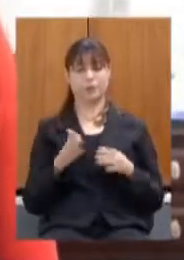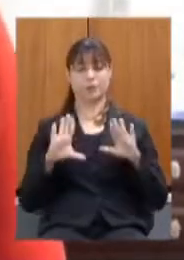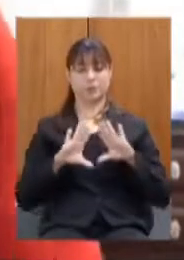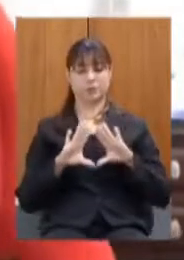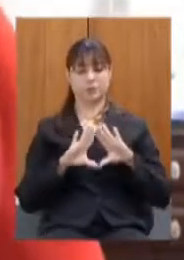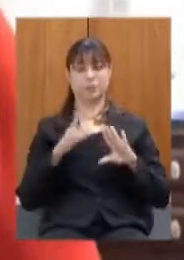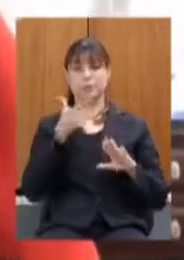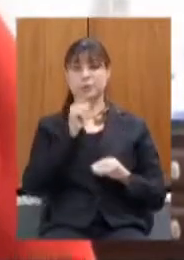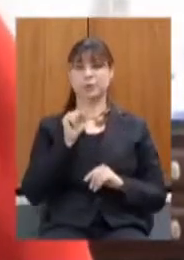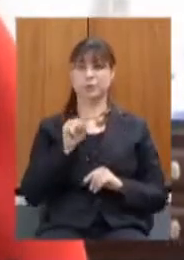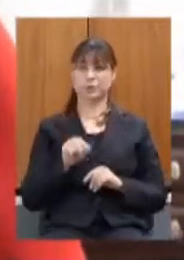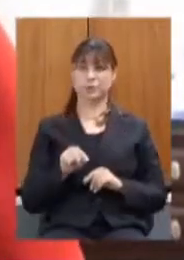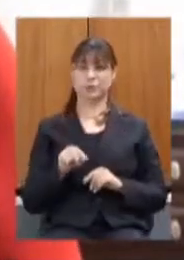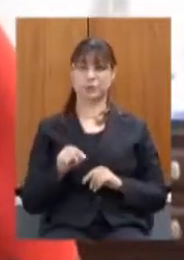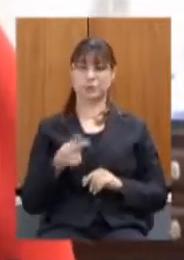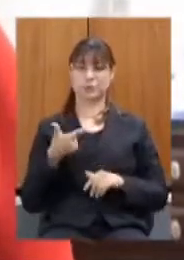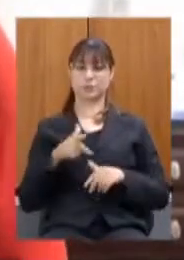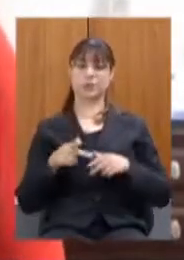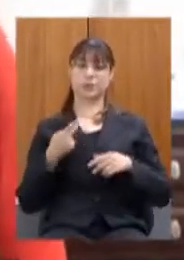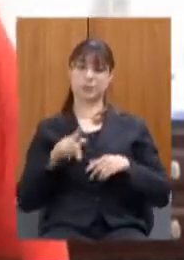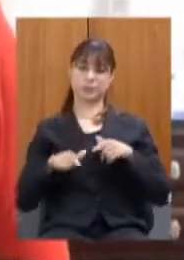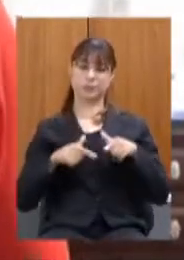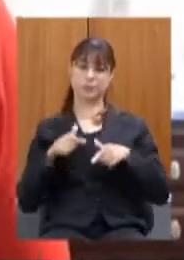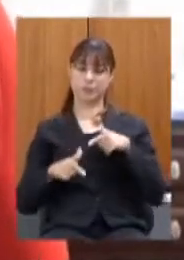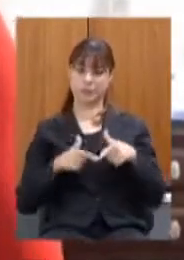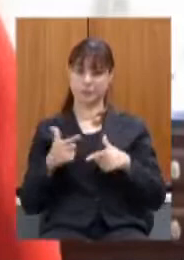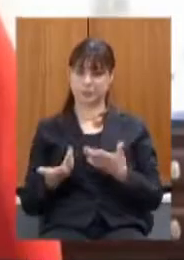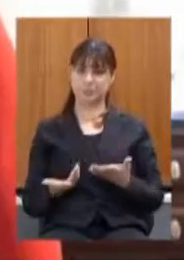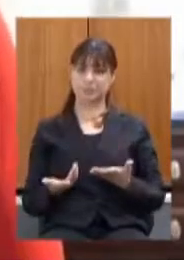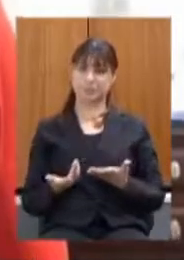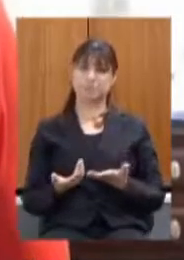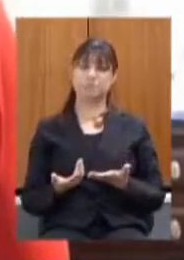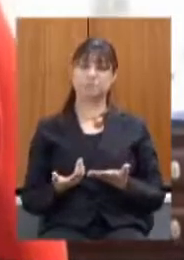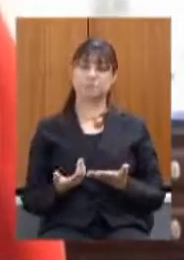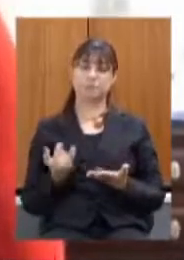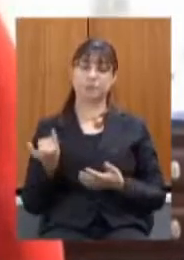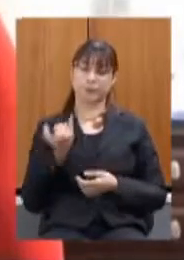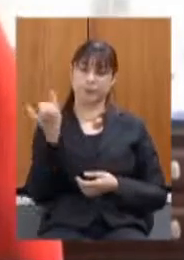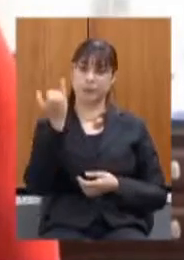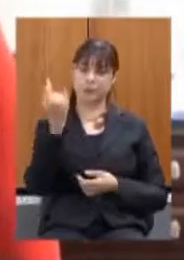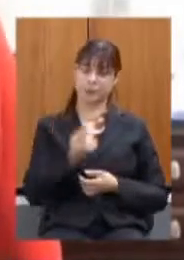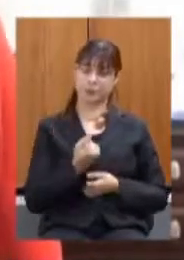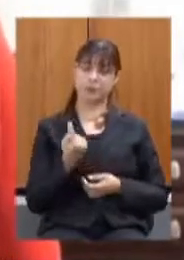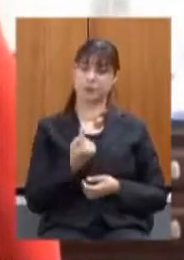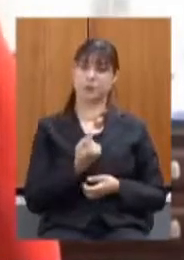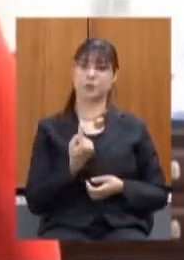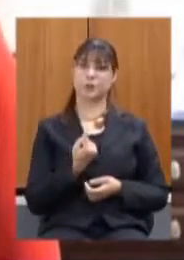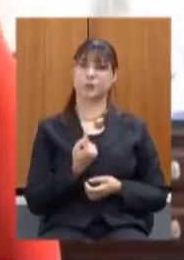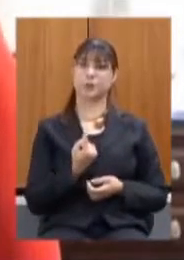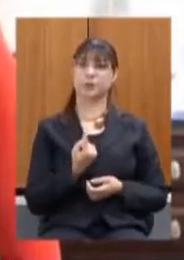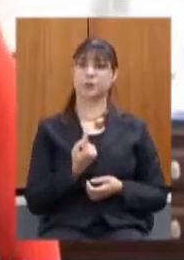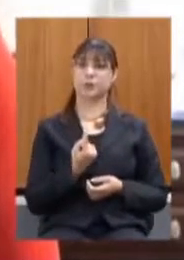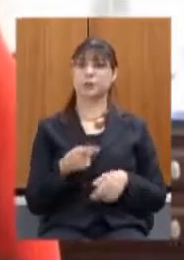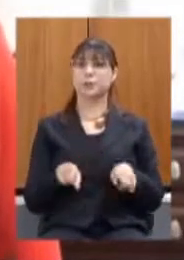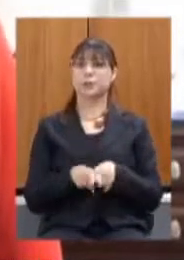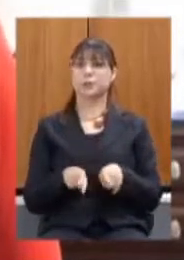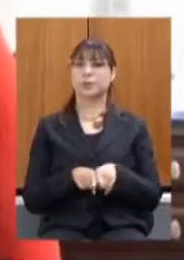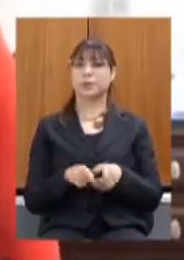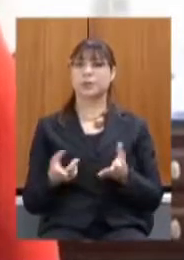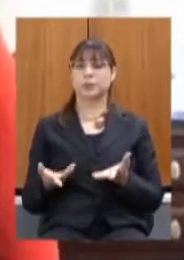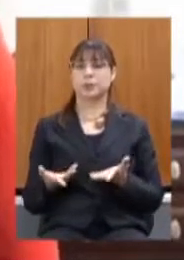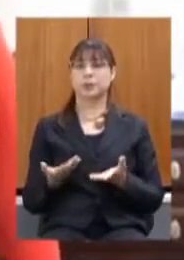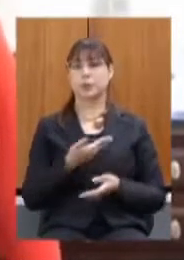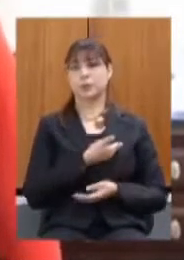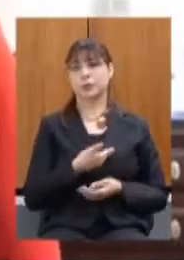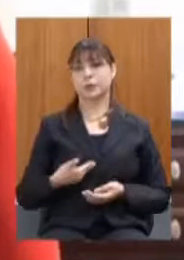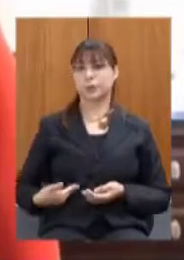na sua função na sua missão isso é muito importante para a gente e a postura do governo com relação